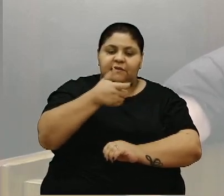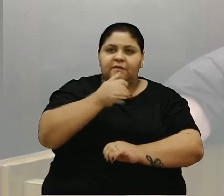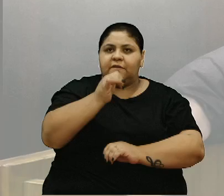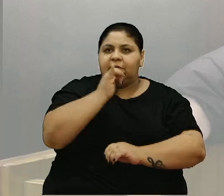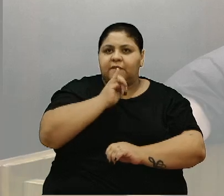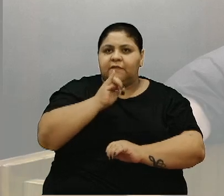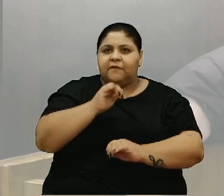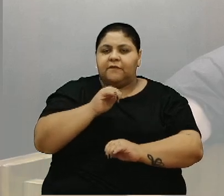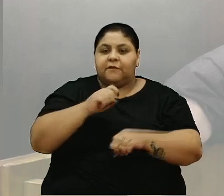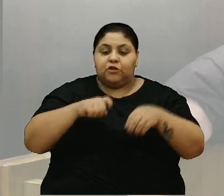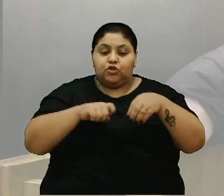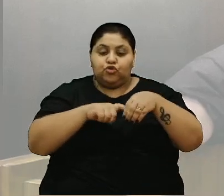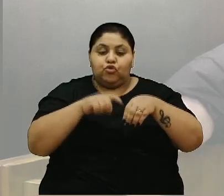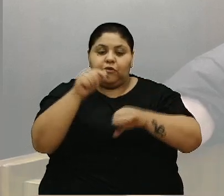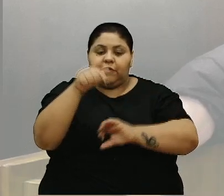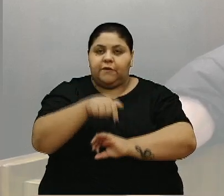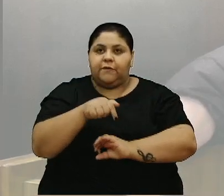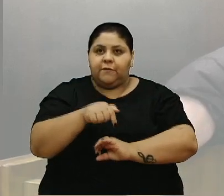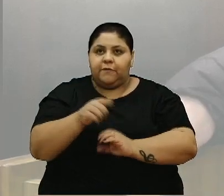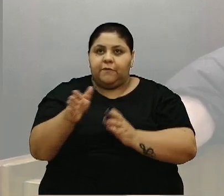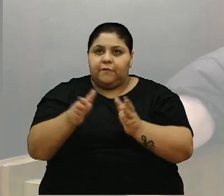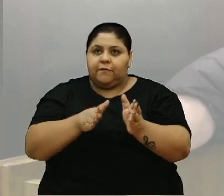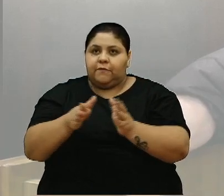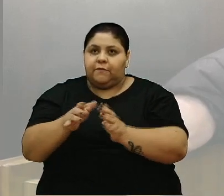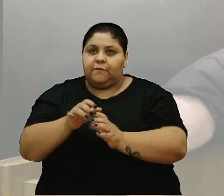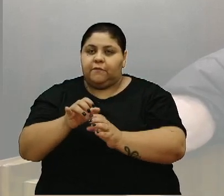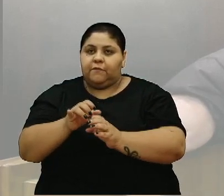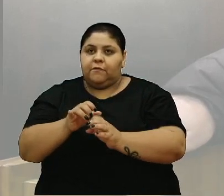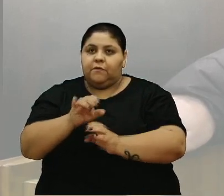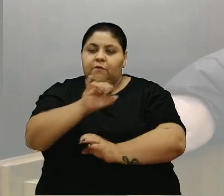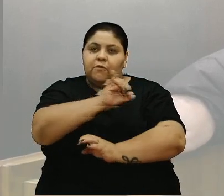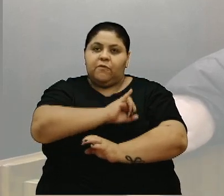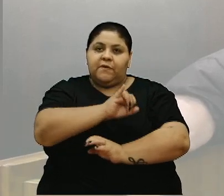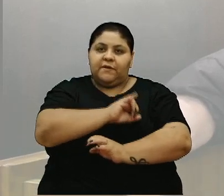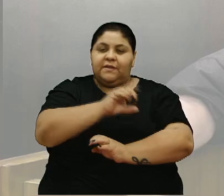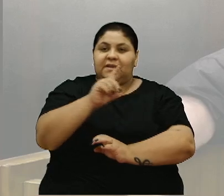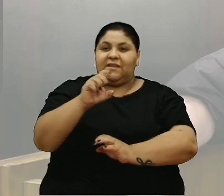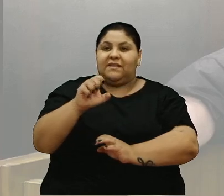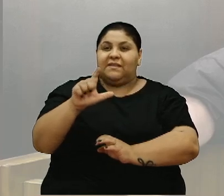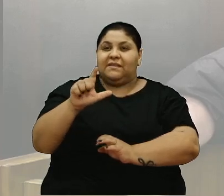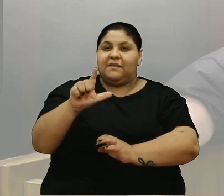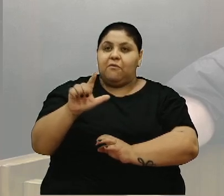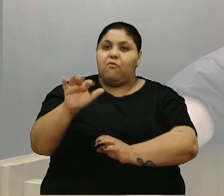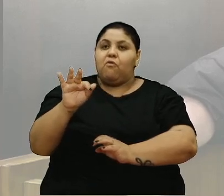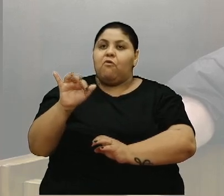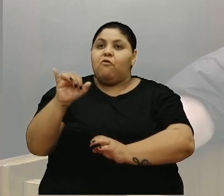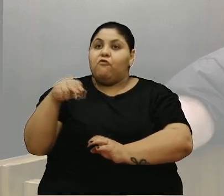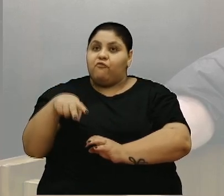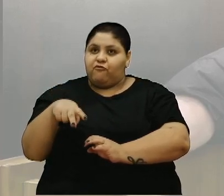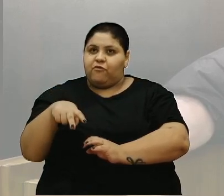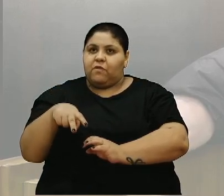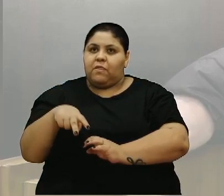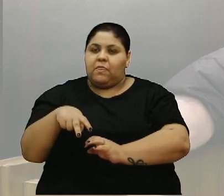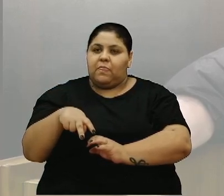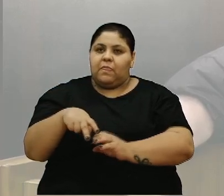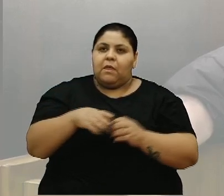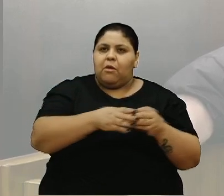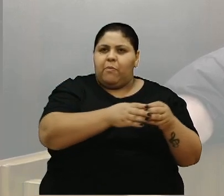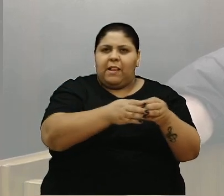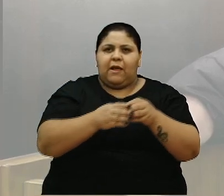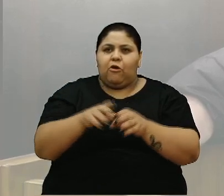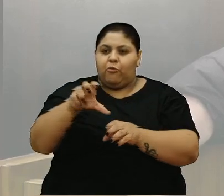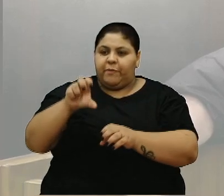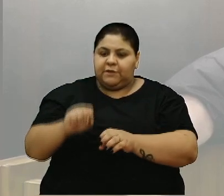desse jogo que teve aqui nesse período que foi o Inter e Delfim pela Copa Sul-Americana. Se nós não tivéssemos